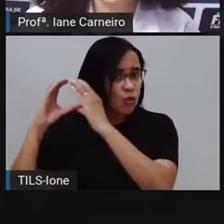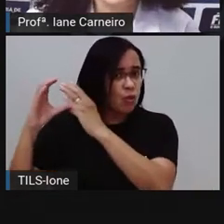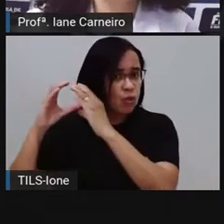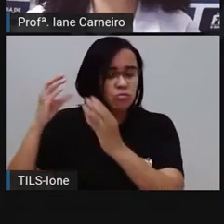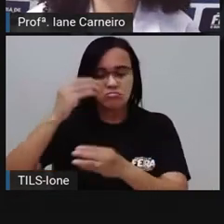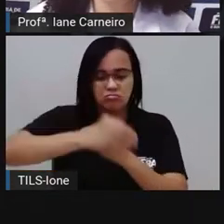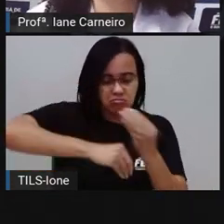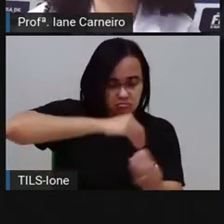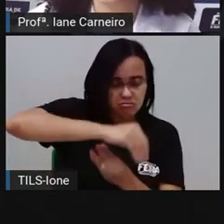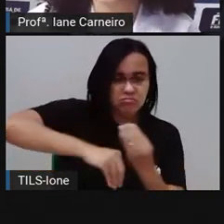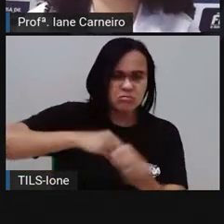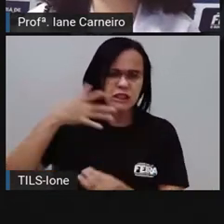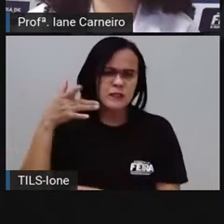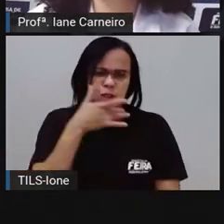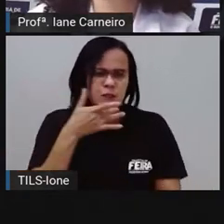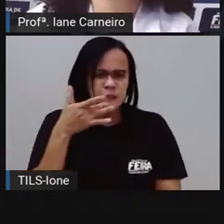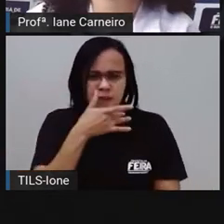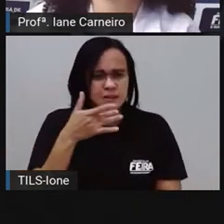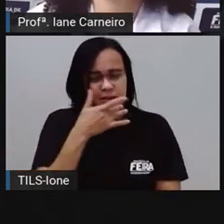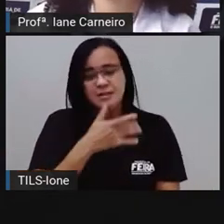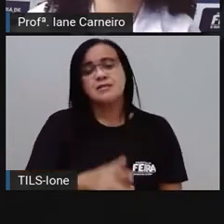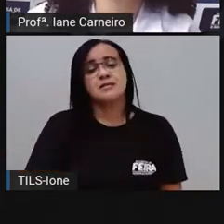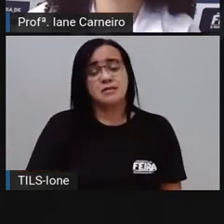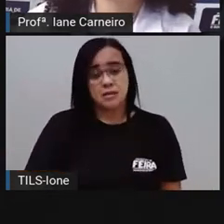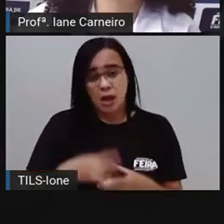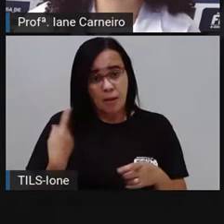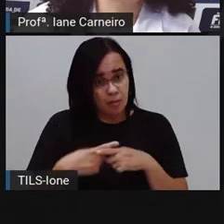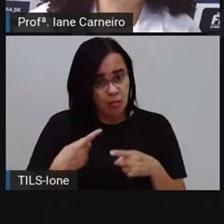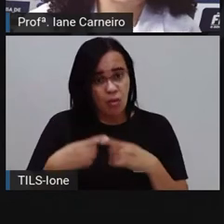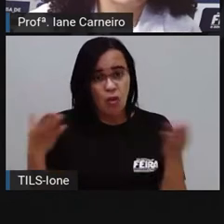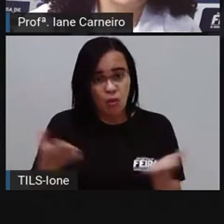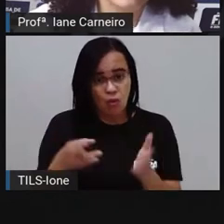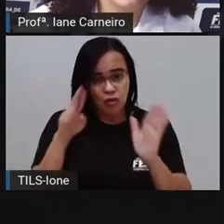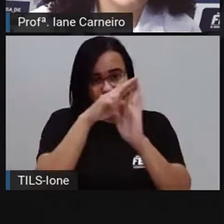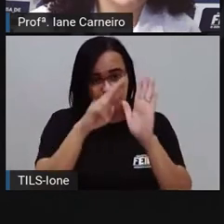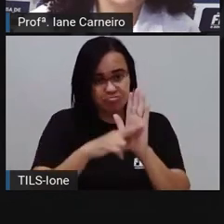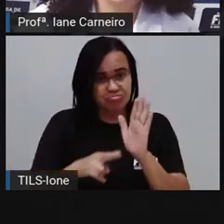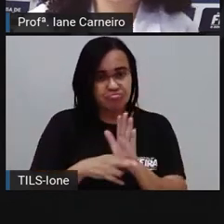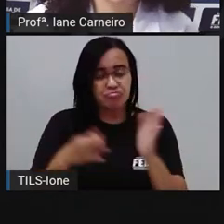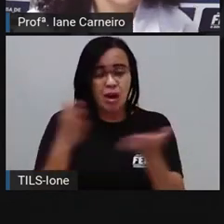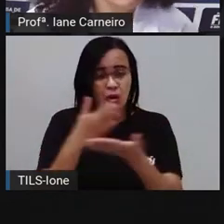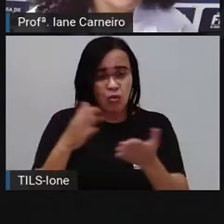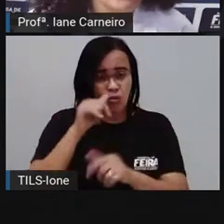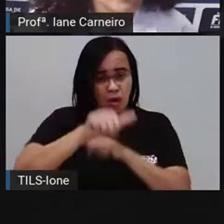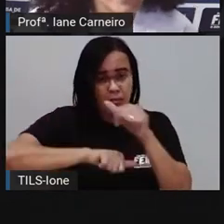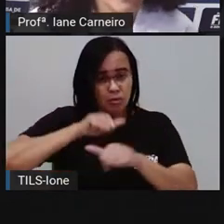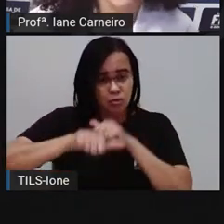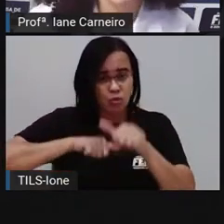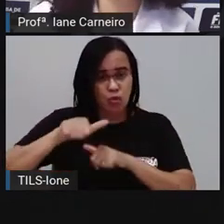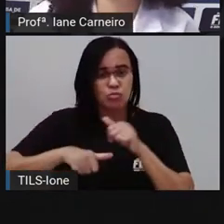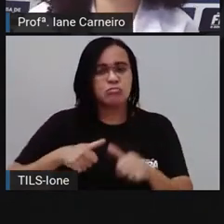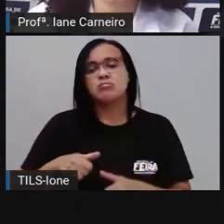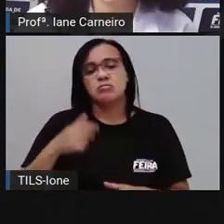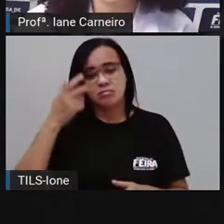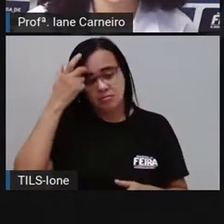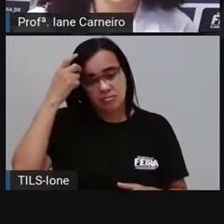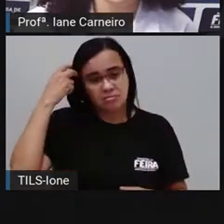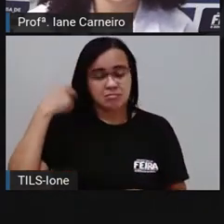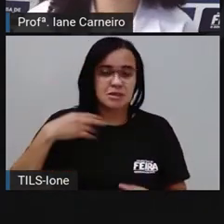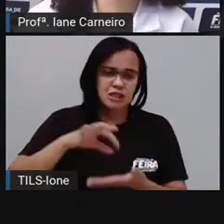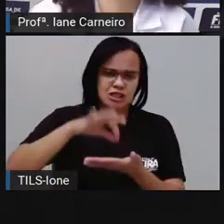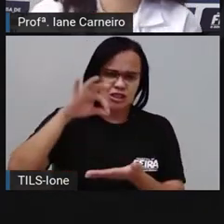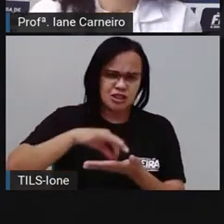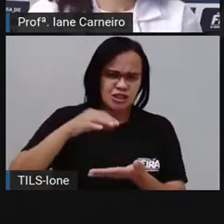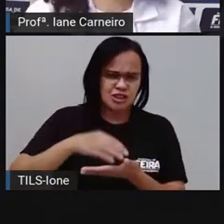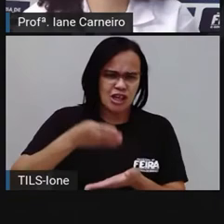é uma delícia esse Mungunzá, né? Então, as pessoas, os mais velhos, né? Chamam de chá de burro. Quem aí gosta de chá de burro?